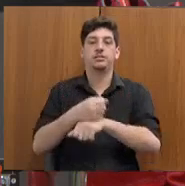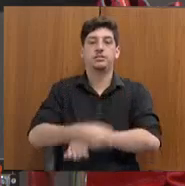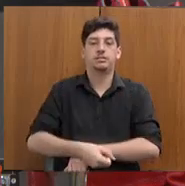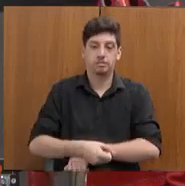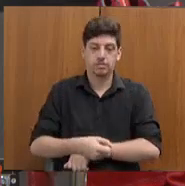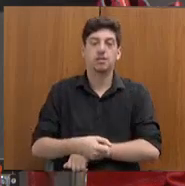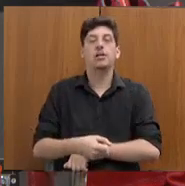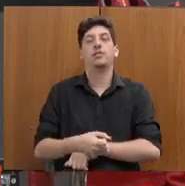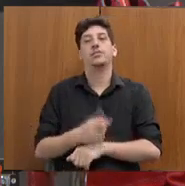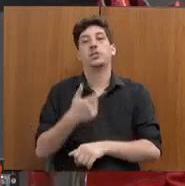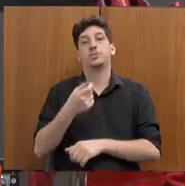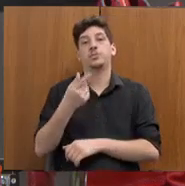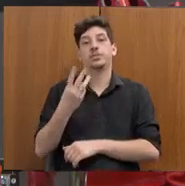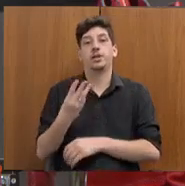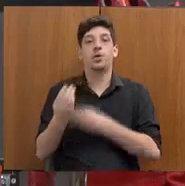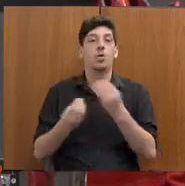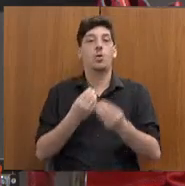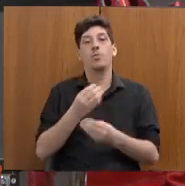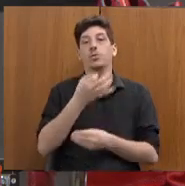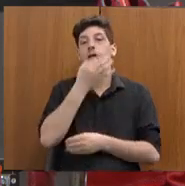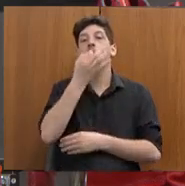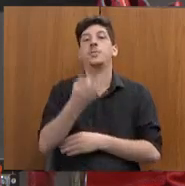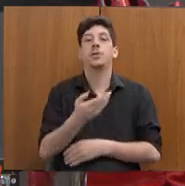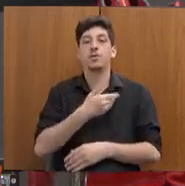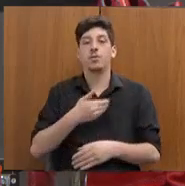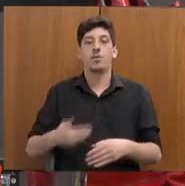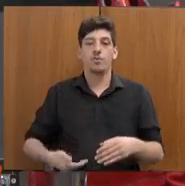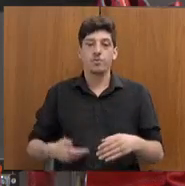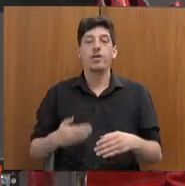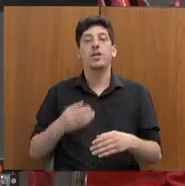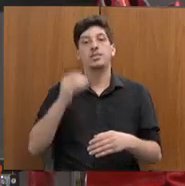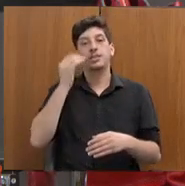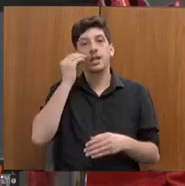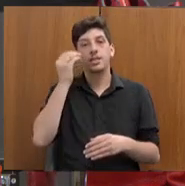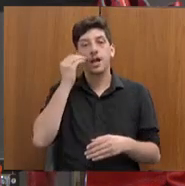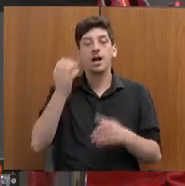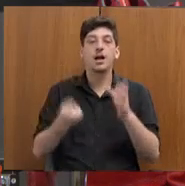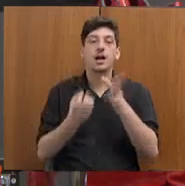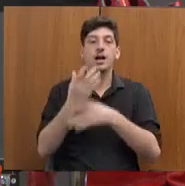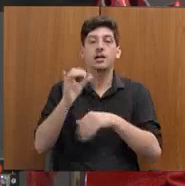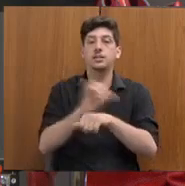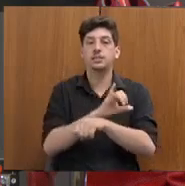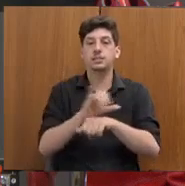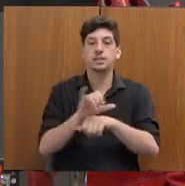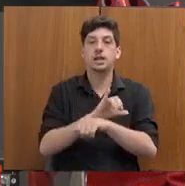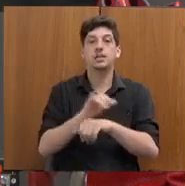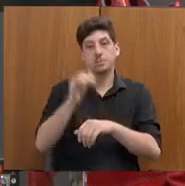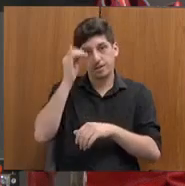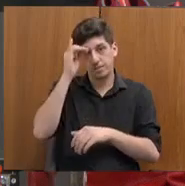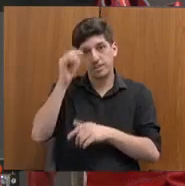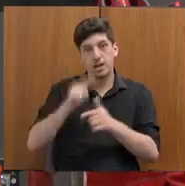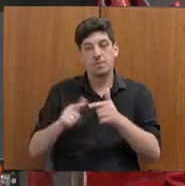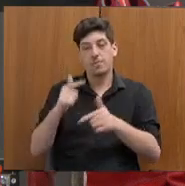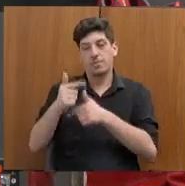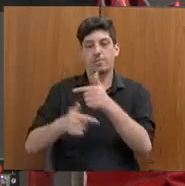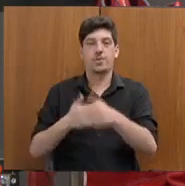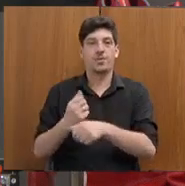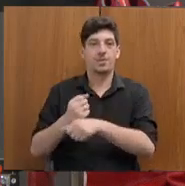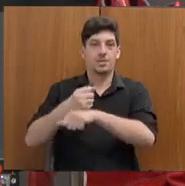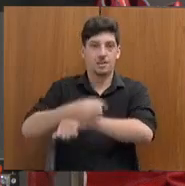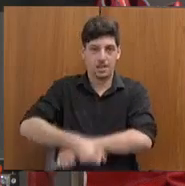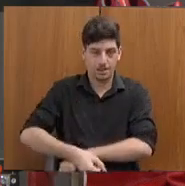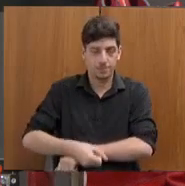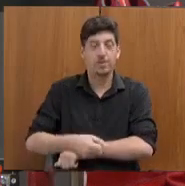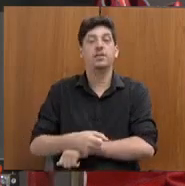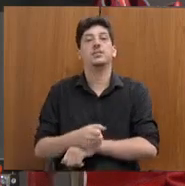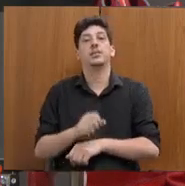avalia a possibilidade do governo em construir ações de combate ao trabalho análogo à escravidão como política de Estado? E se o governo de Minas já